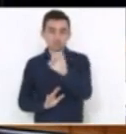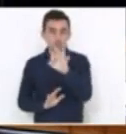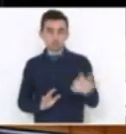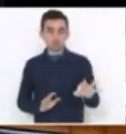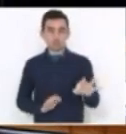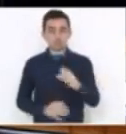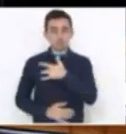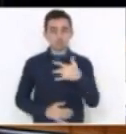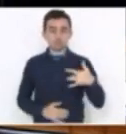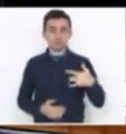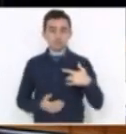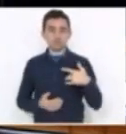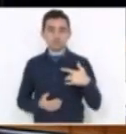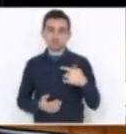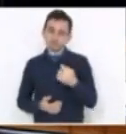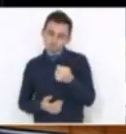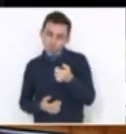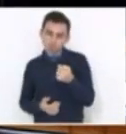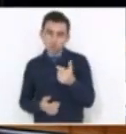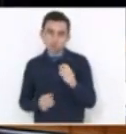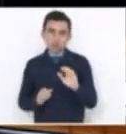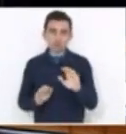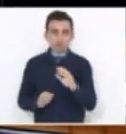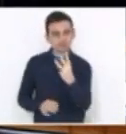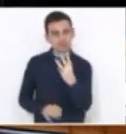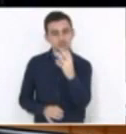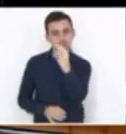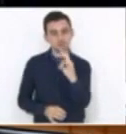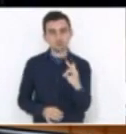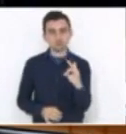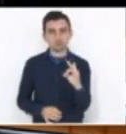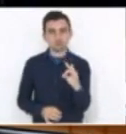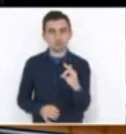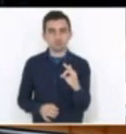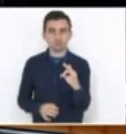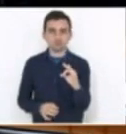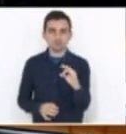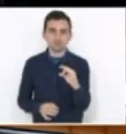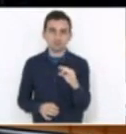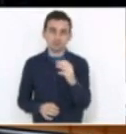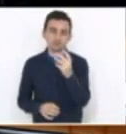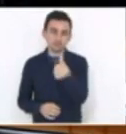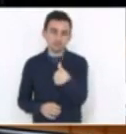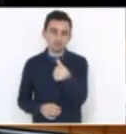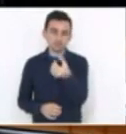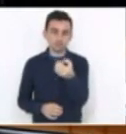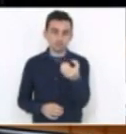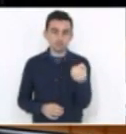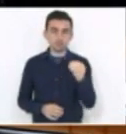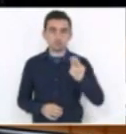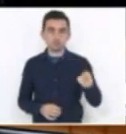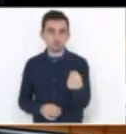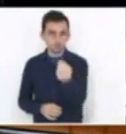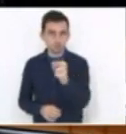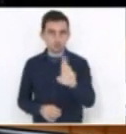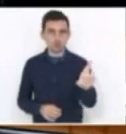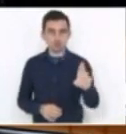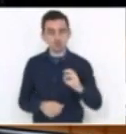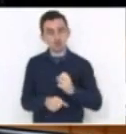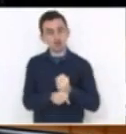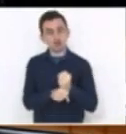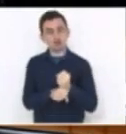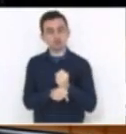que não é pouca coisa. 3% significa uns 600 milhões de reais que, ao longo dos próximos três anos,